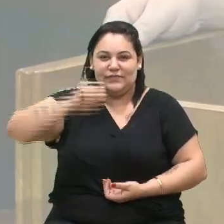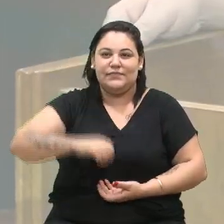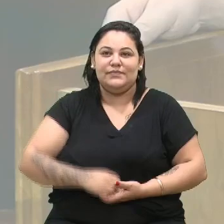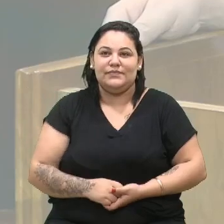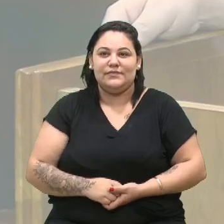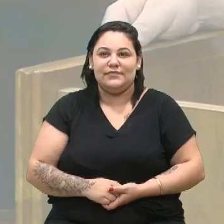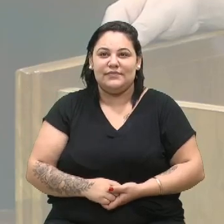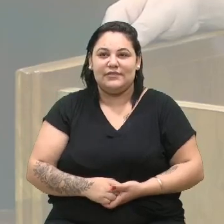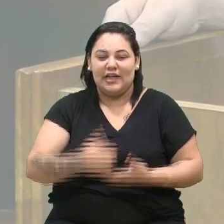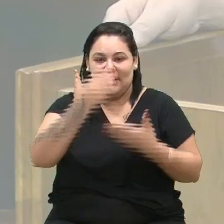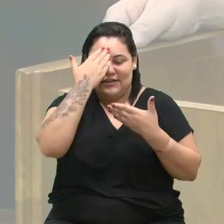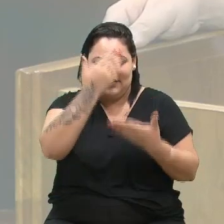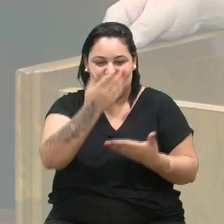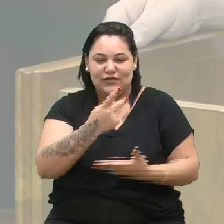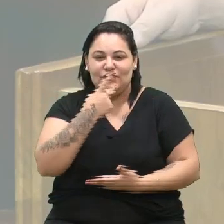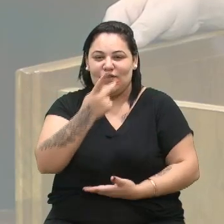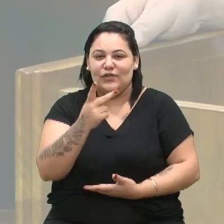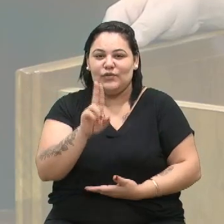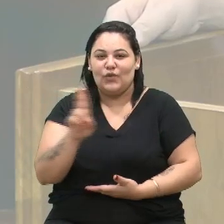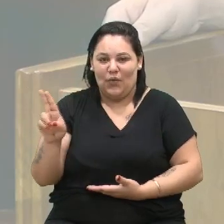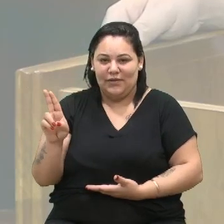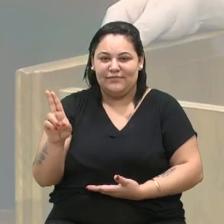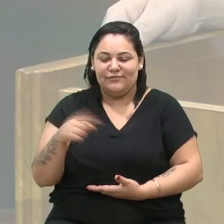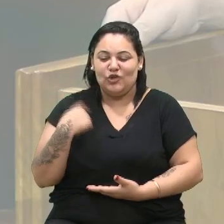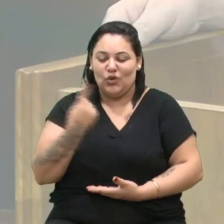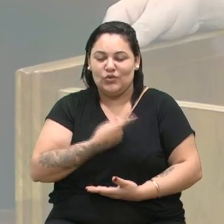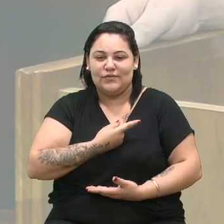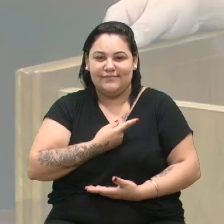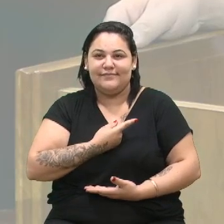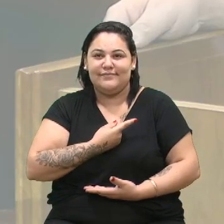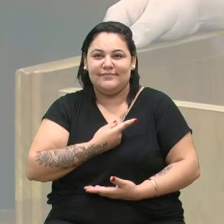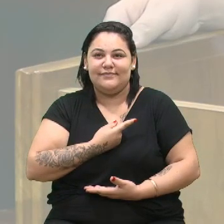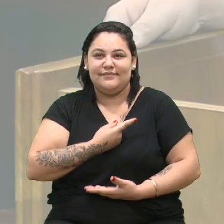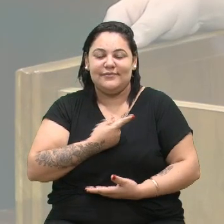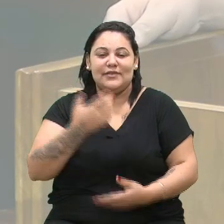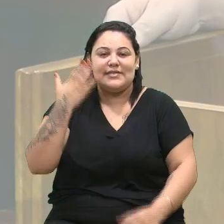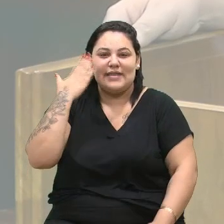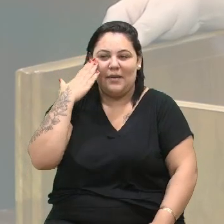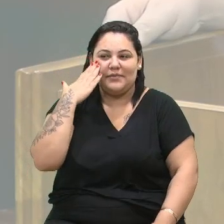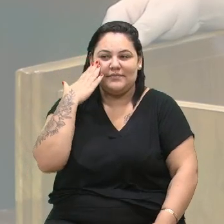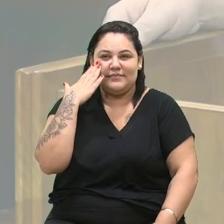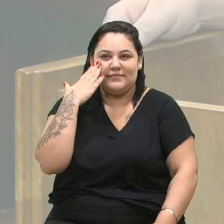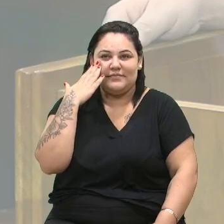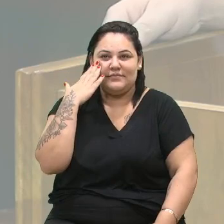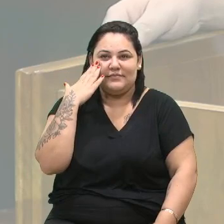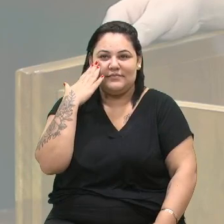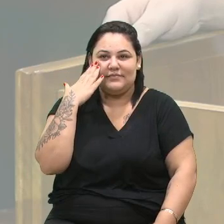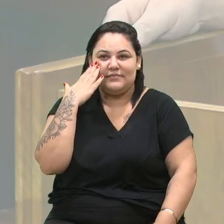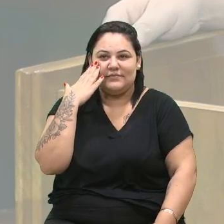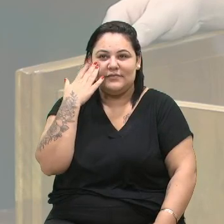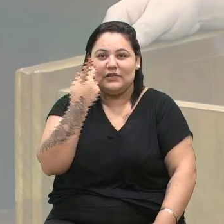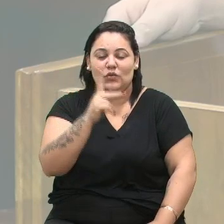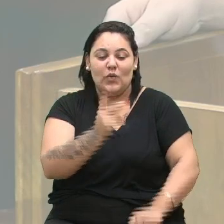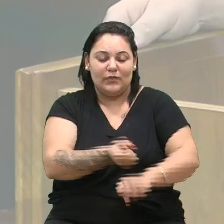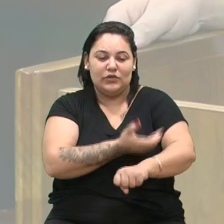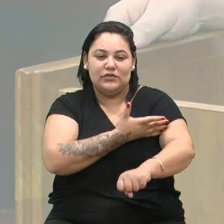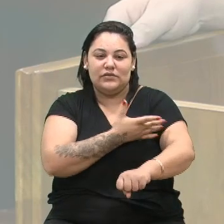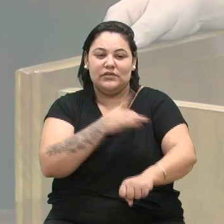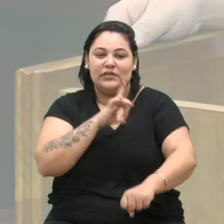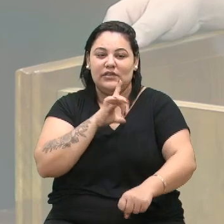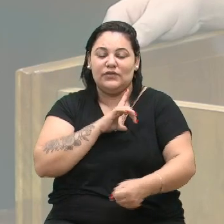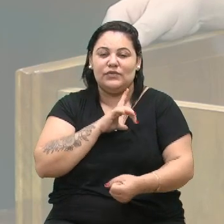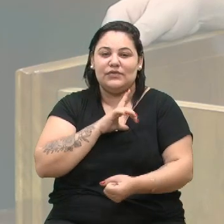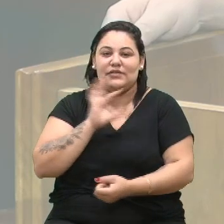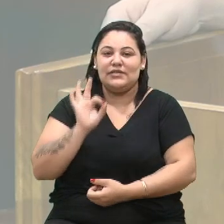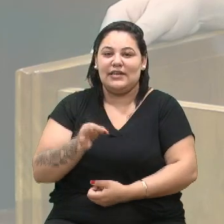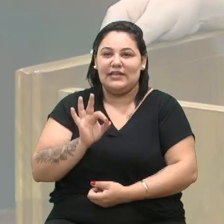agradeço o senhor ter mencionado conosco aí o nosso nome também. Sabe que sua emoção, eu tenho certeza absoluta, que